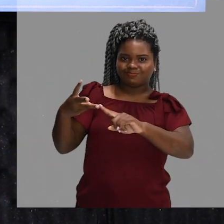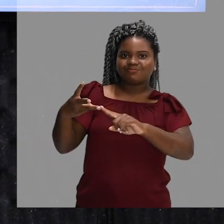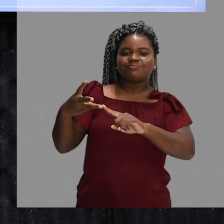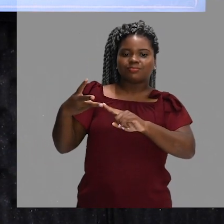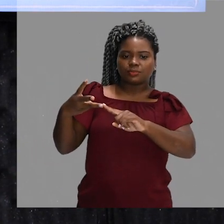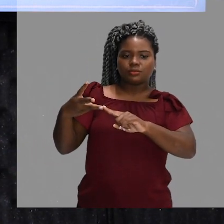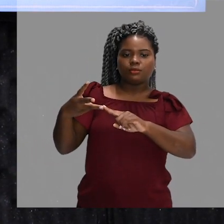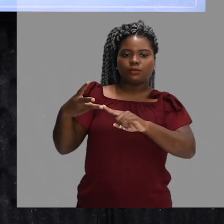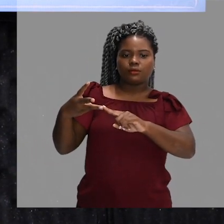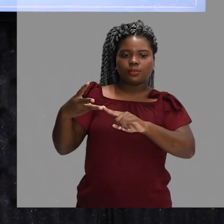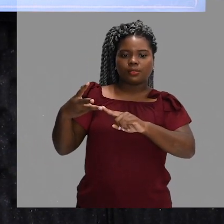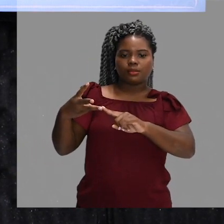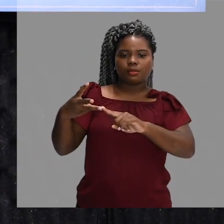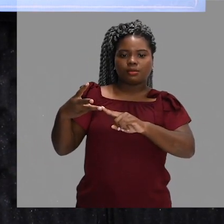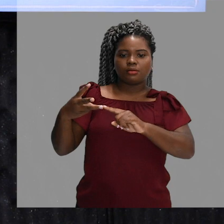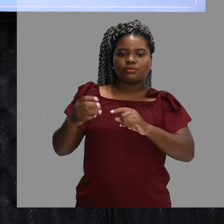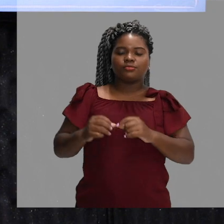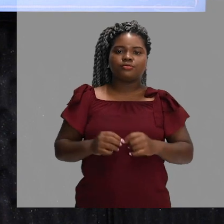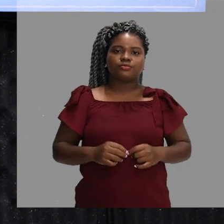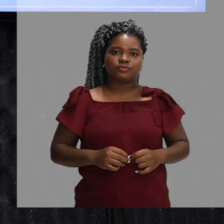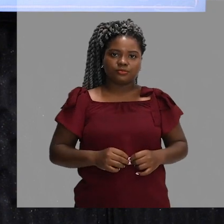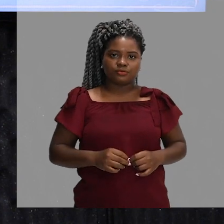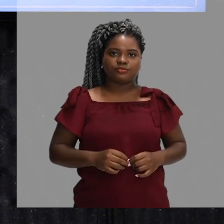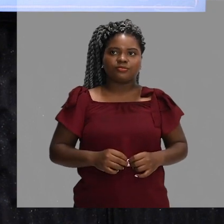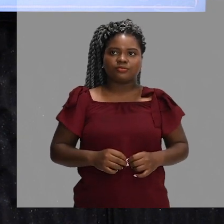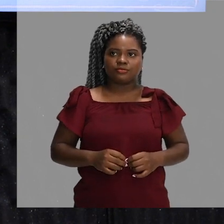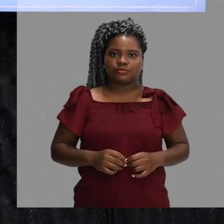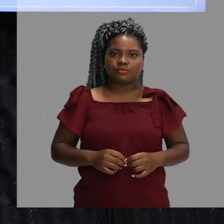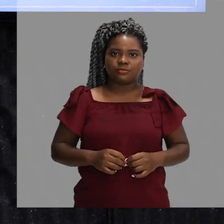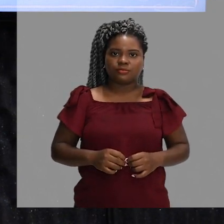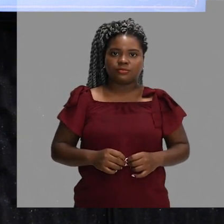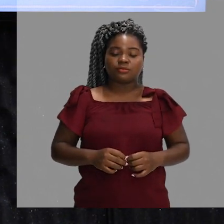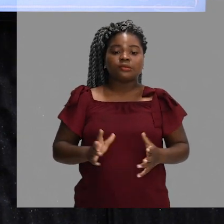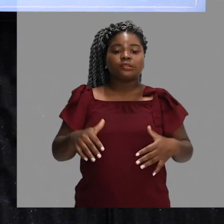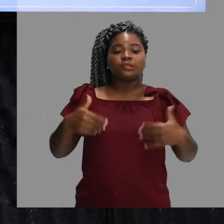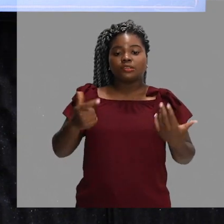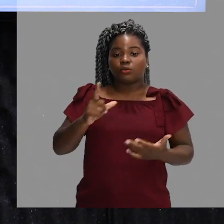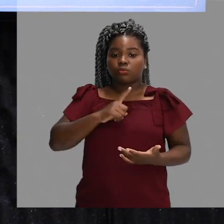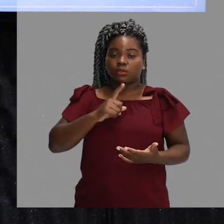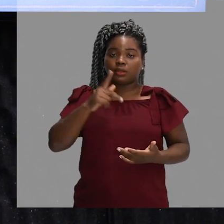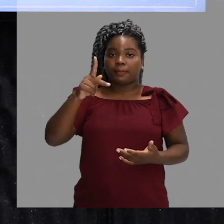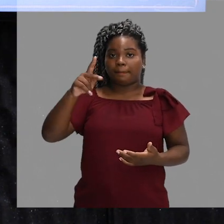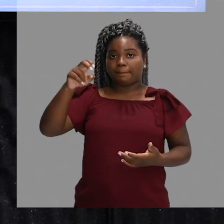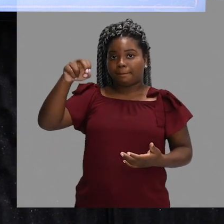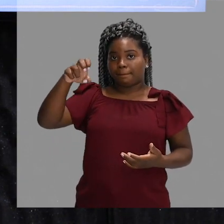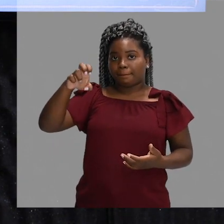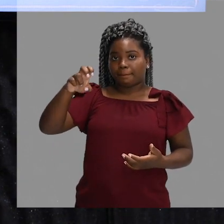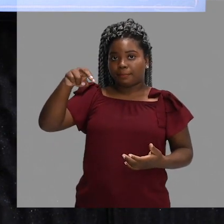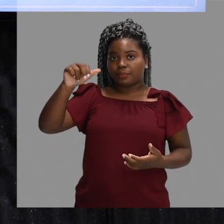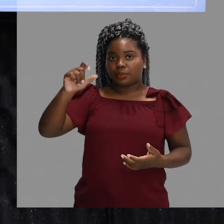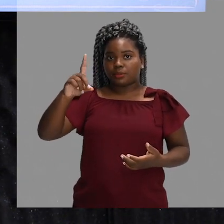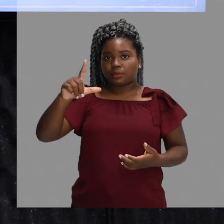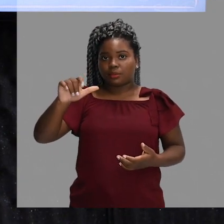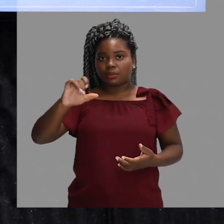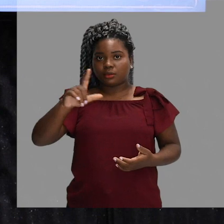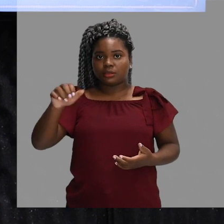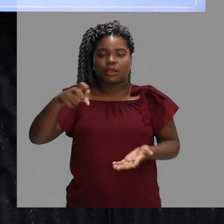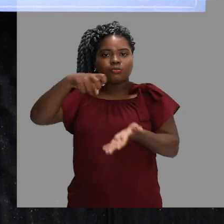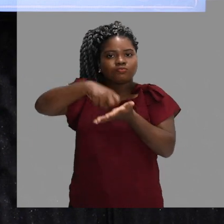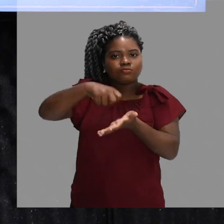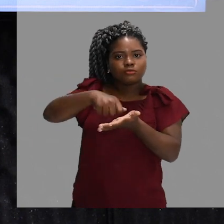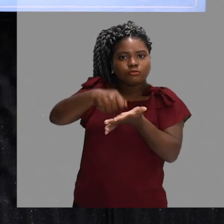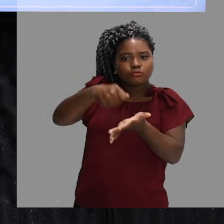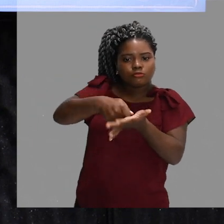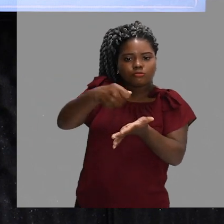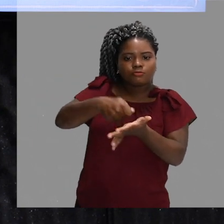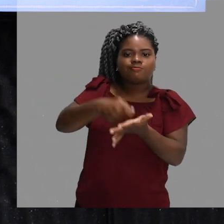situação aqui, que a equipe adversária seja penalizada. Aqui sim entram as questões disciplinares. Lembra que